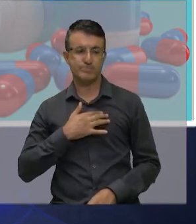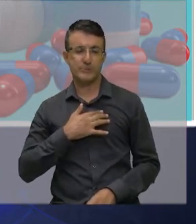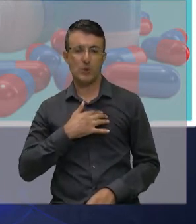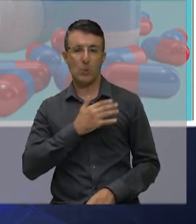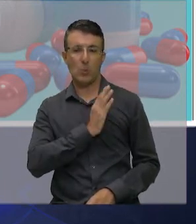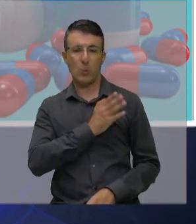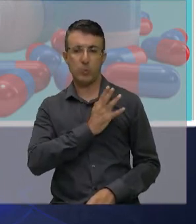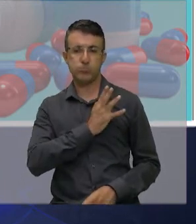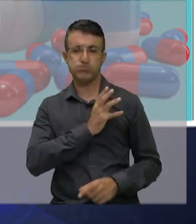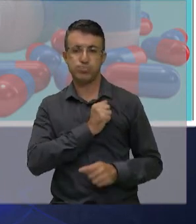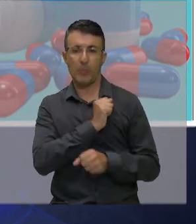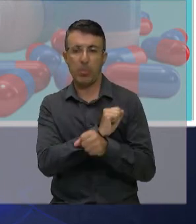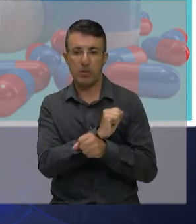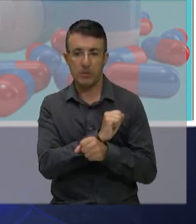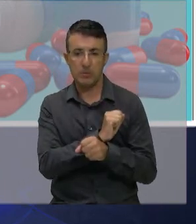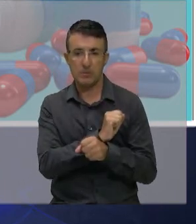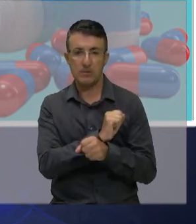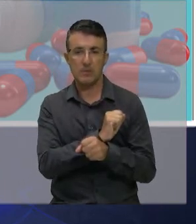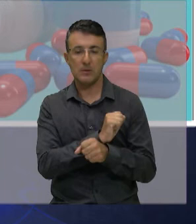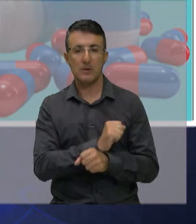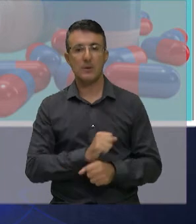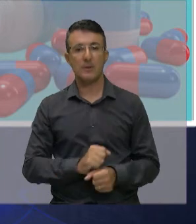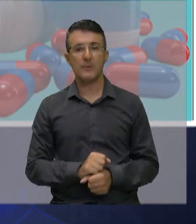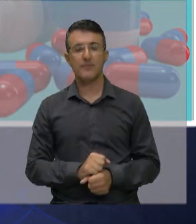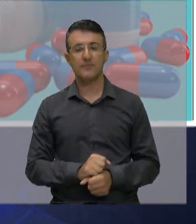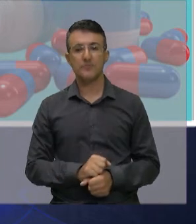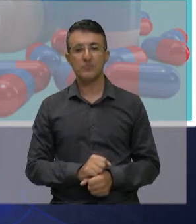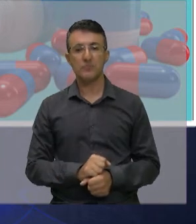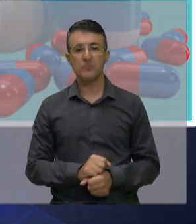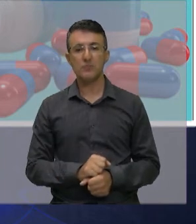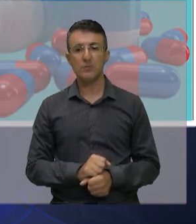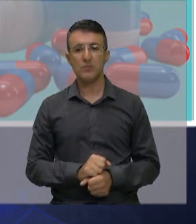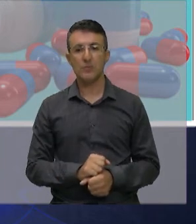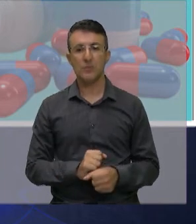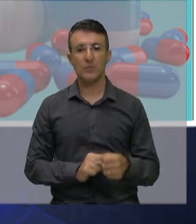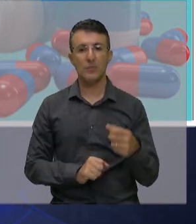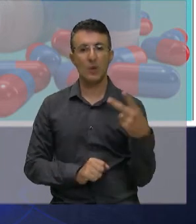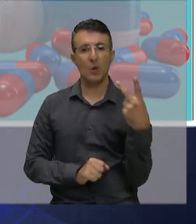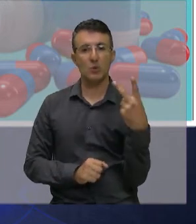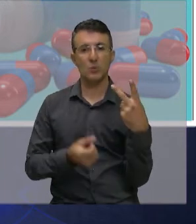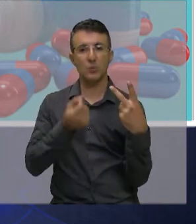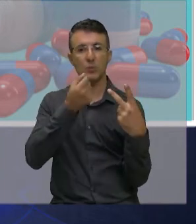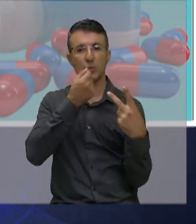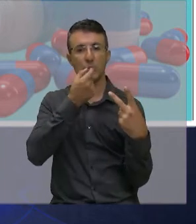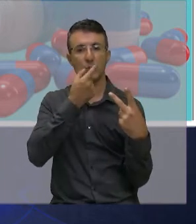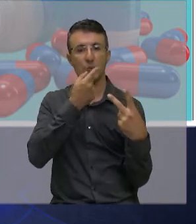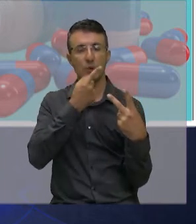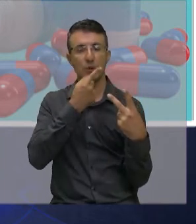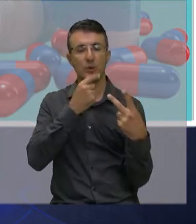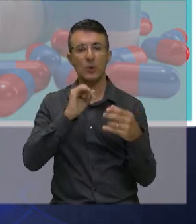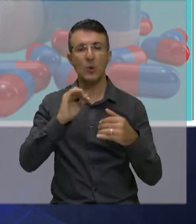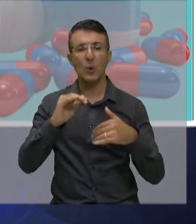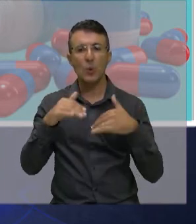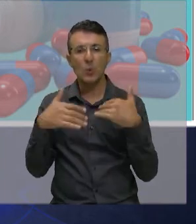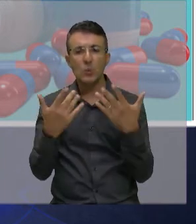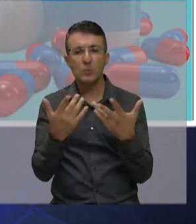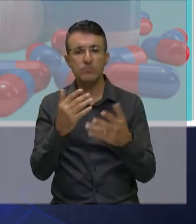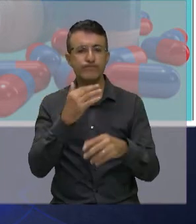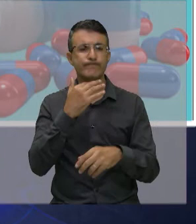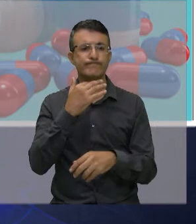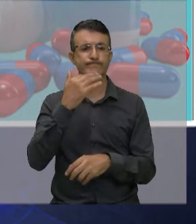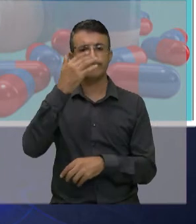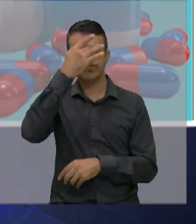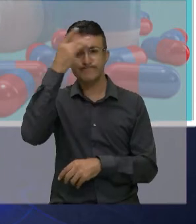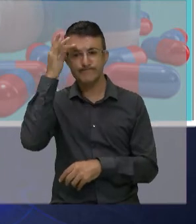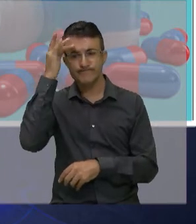caros para a população que é o ticagrelor e o prazugrel quando uma pessoa tem um infarto agudo do miocárdio ela